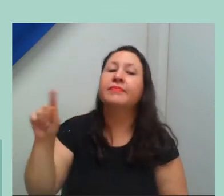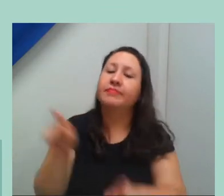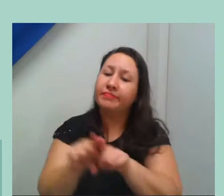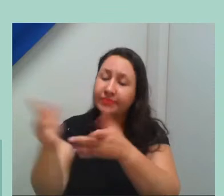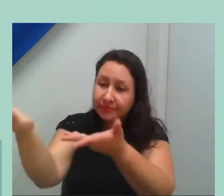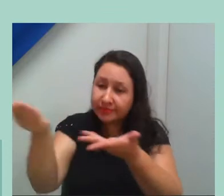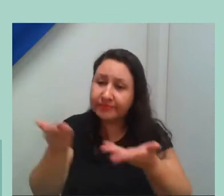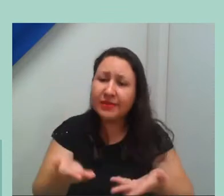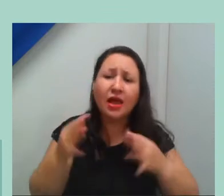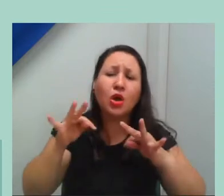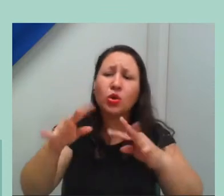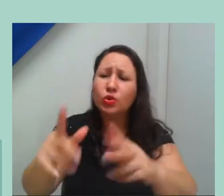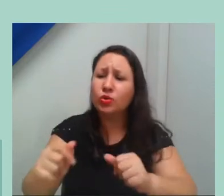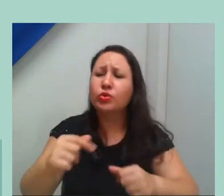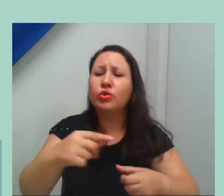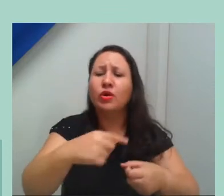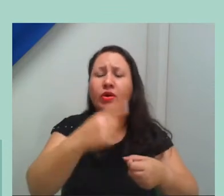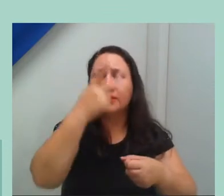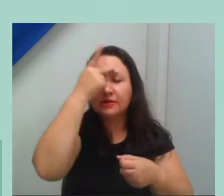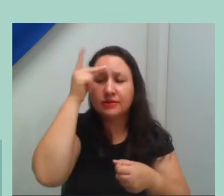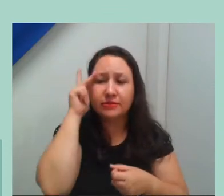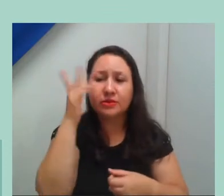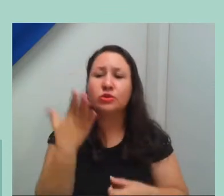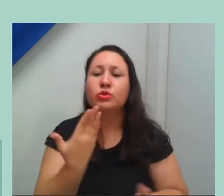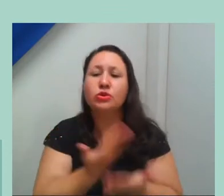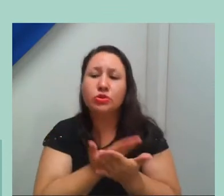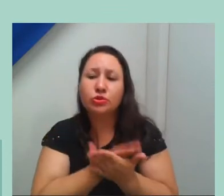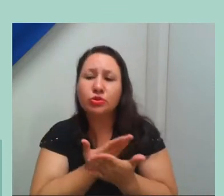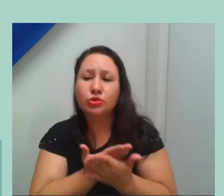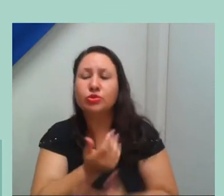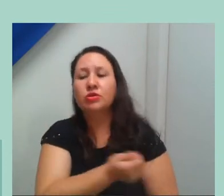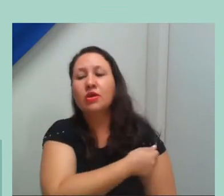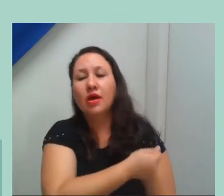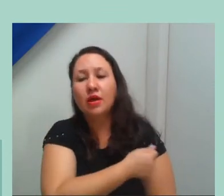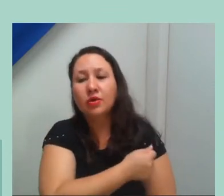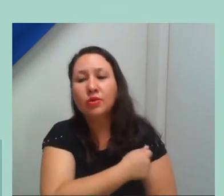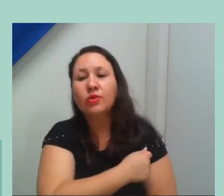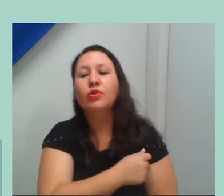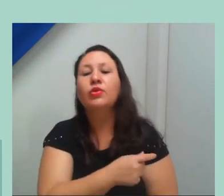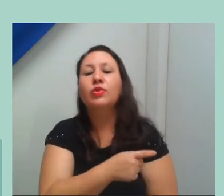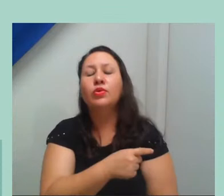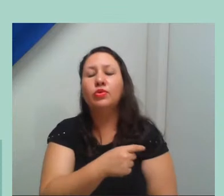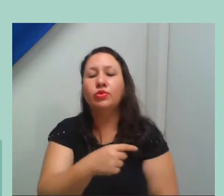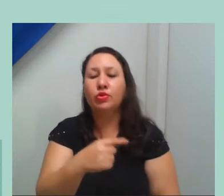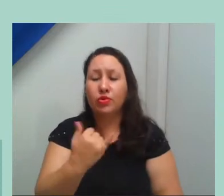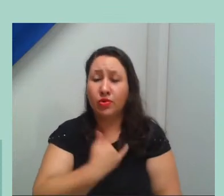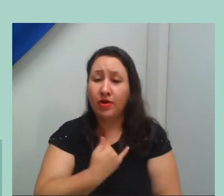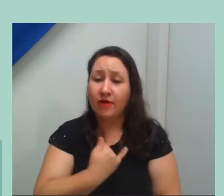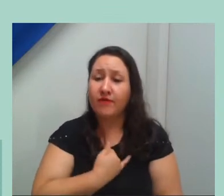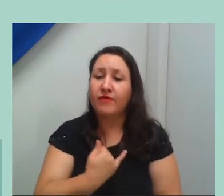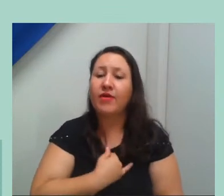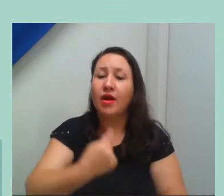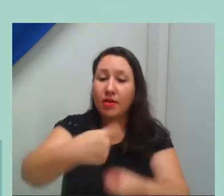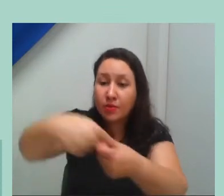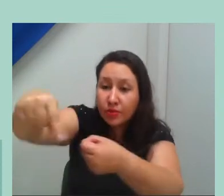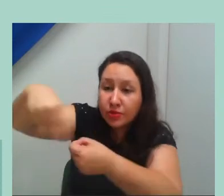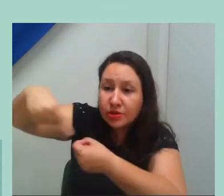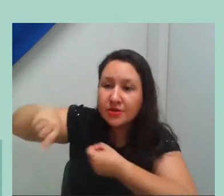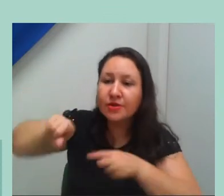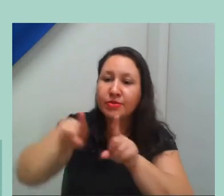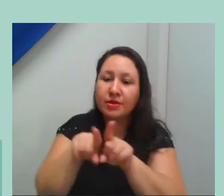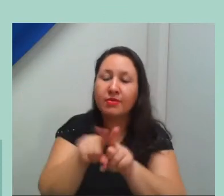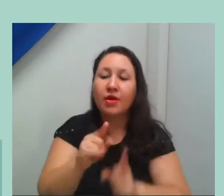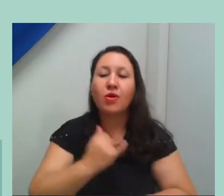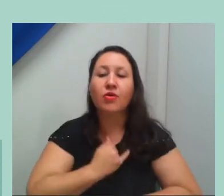campi que têm conduzido, principalmente o campus Rio Branco, que é o campus mais avançado nisso, por ser o maior e um dos mais antigos, na